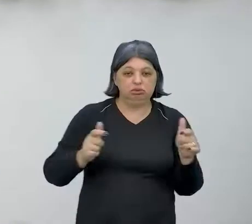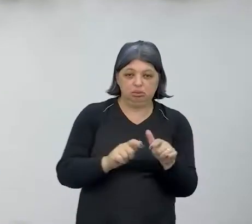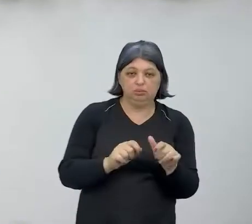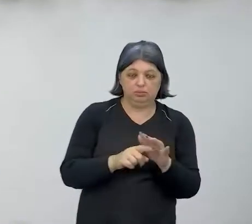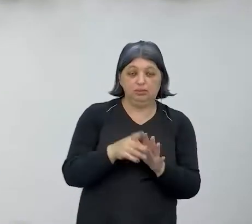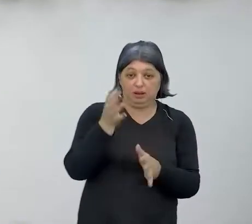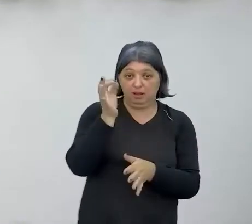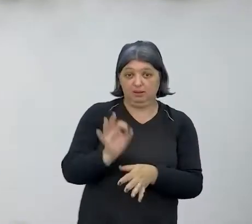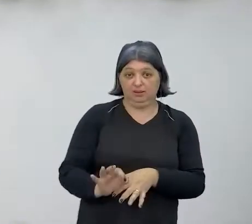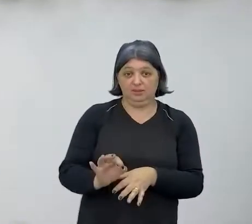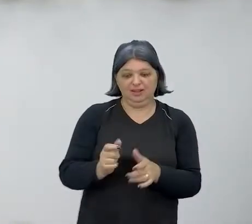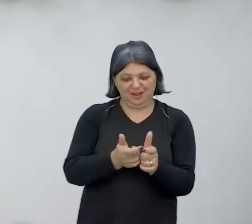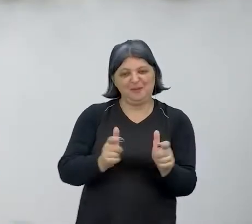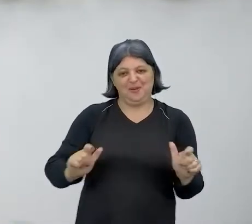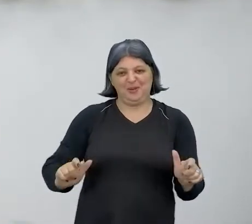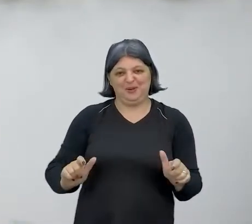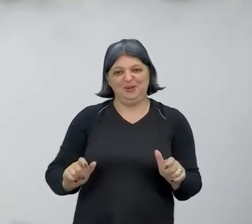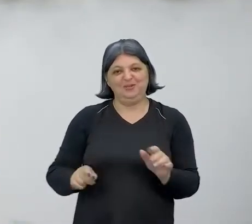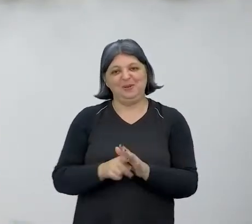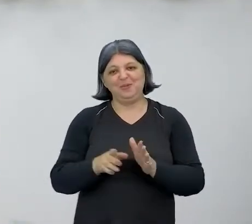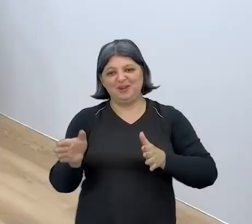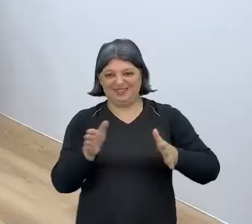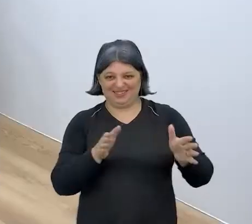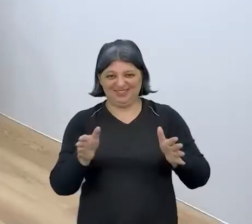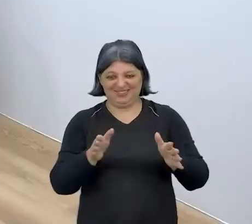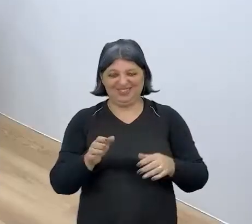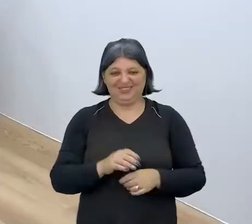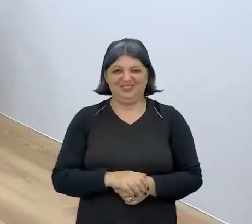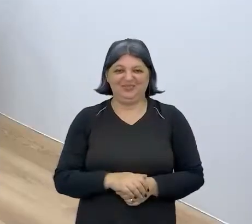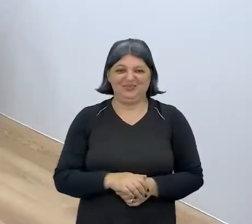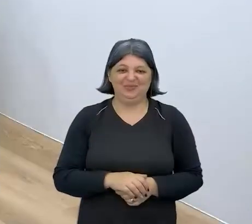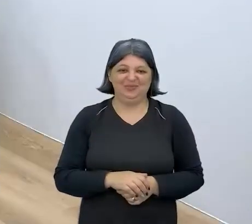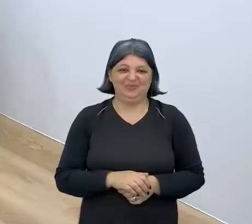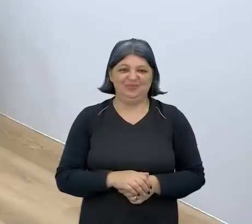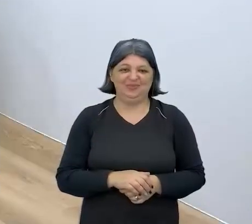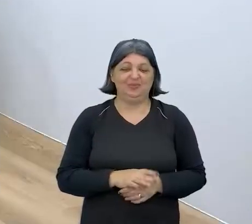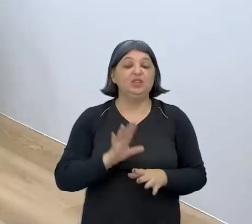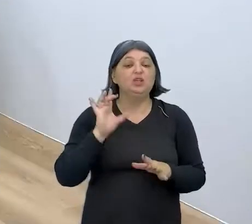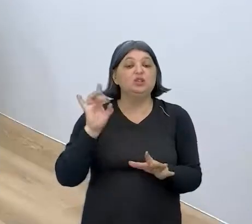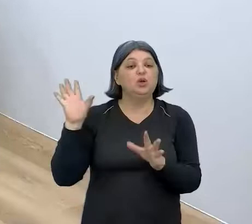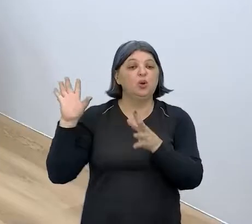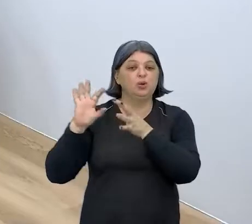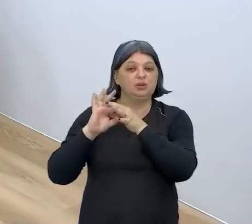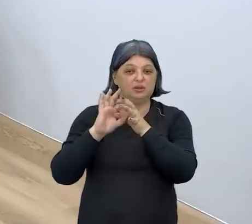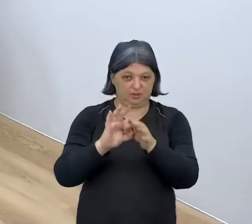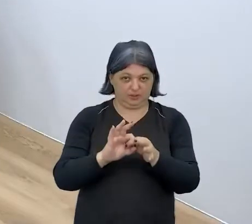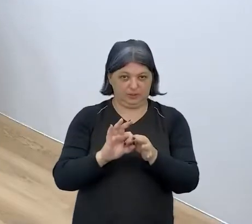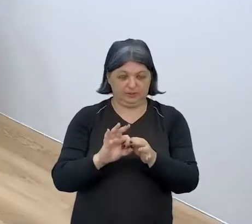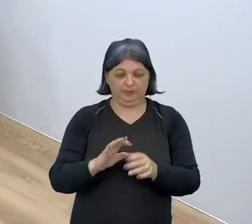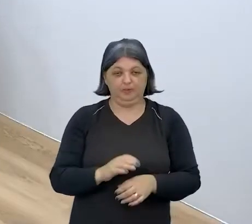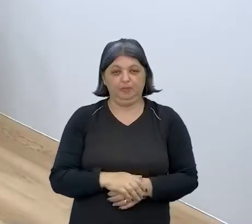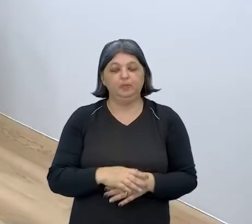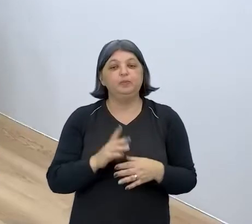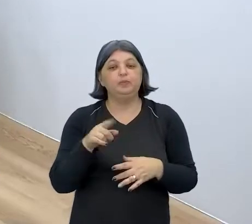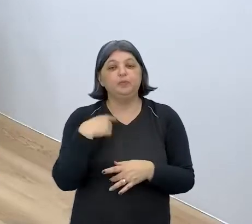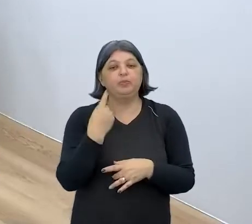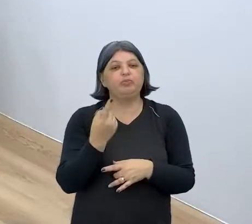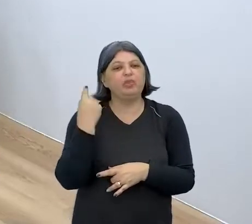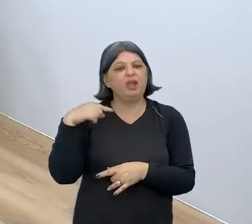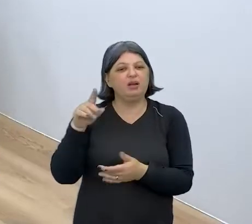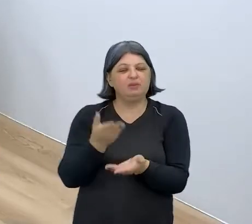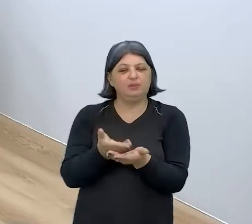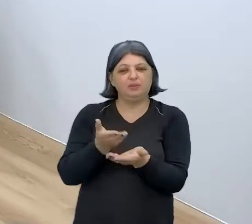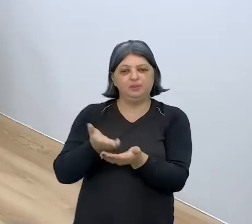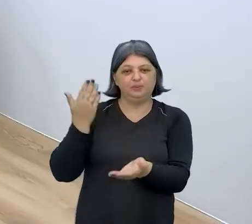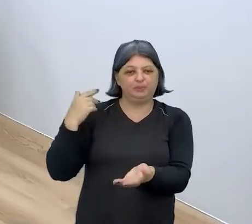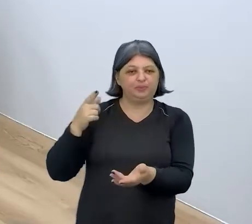você acerta a maioria com uma acessibilidade. Legal. Então, vou só contextualizar para a galera que está acompanhando a gente. Então, na nossa última aula, a gente teve